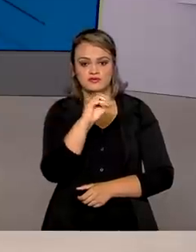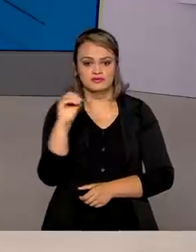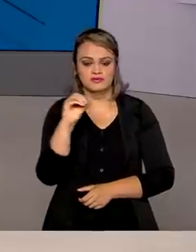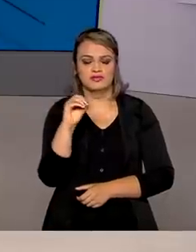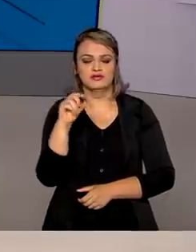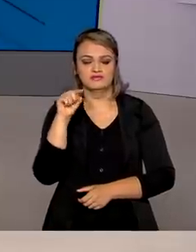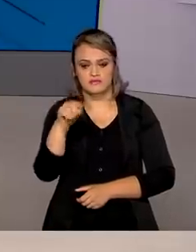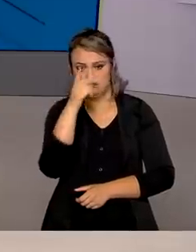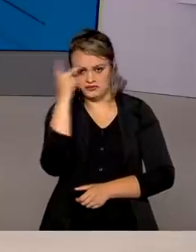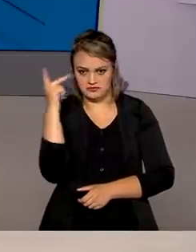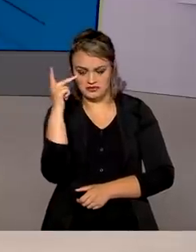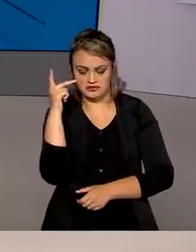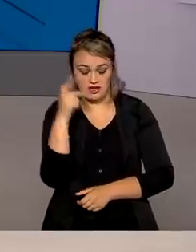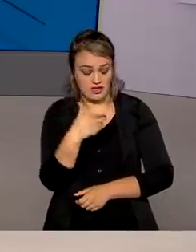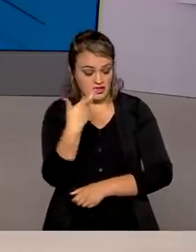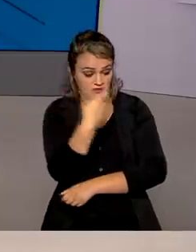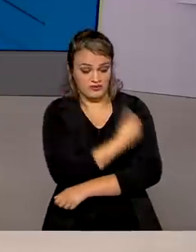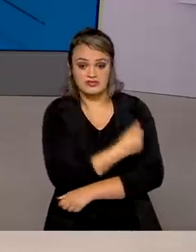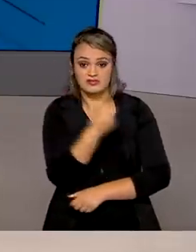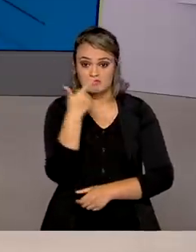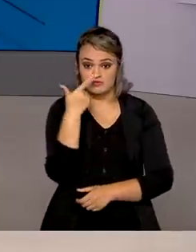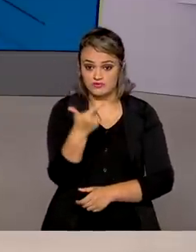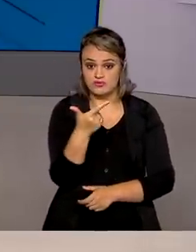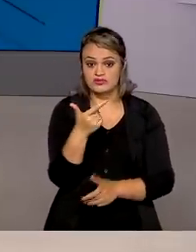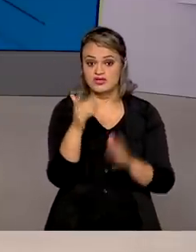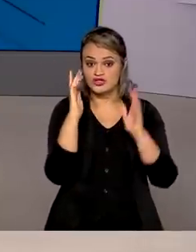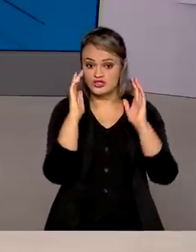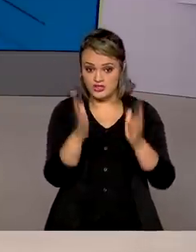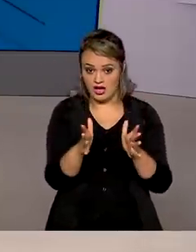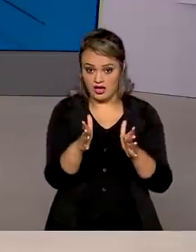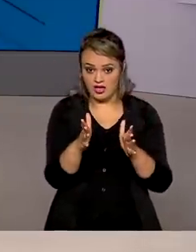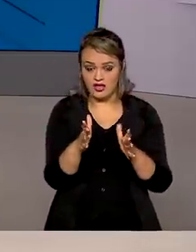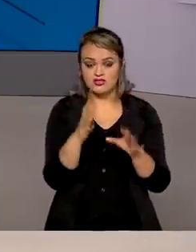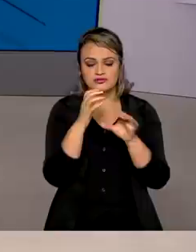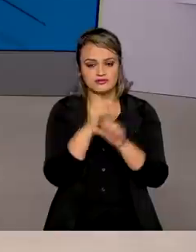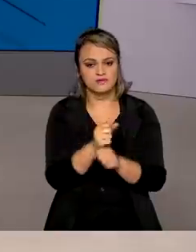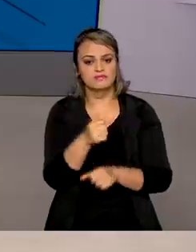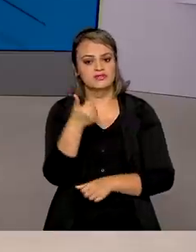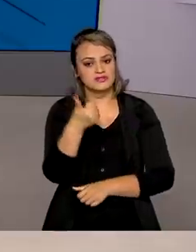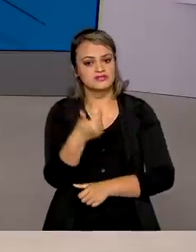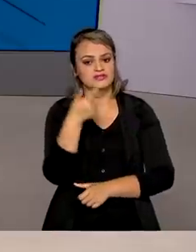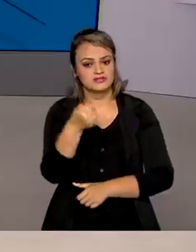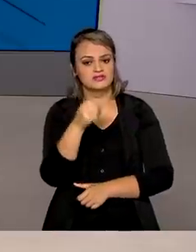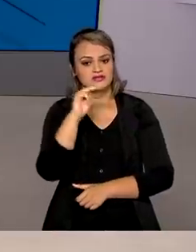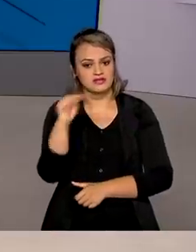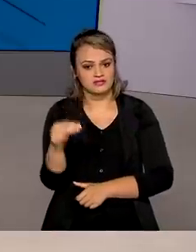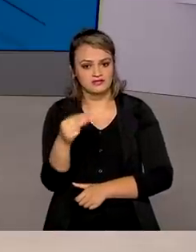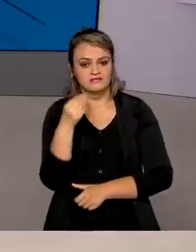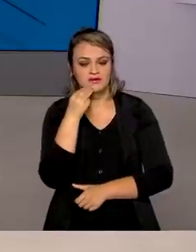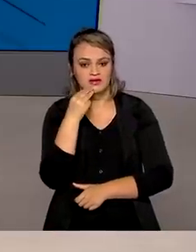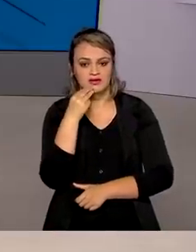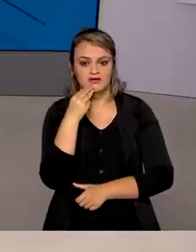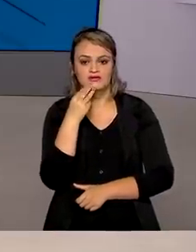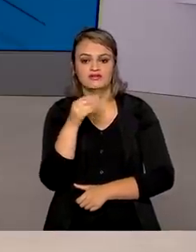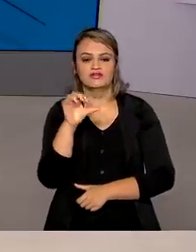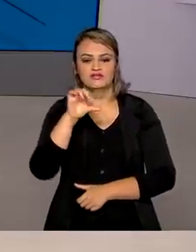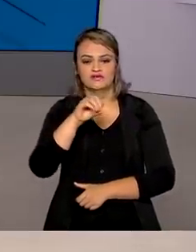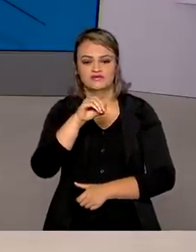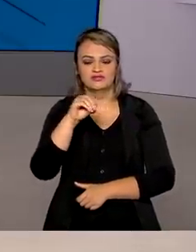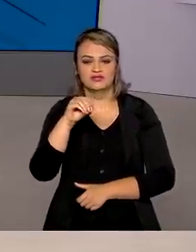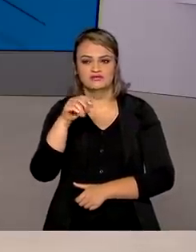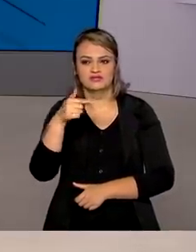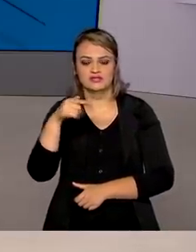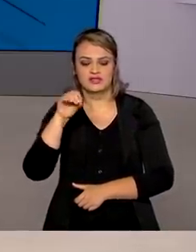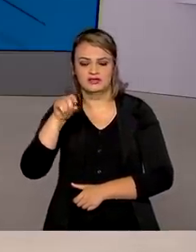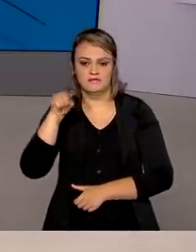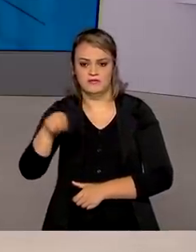333, e o número de brasileiros que tomou aí as duas doses da vacina ultrapassa 16 milhões 970